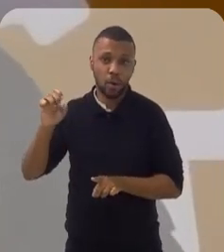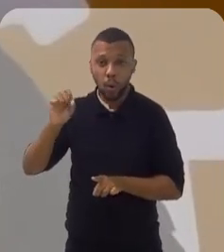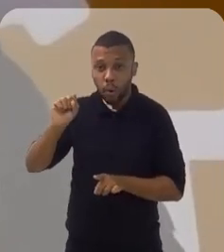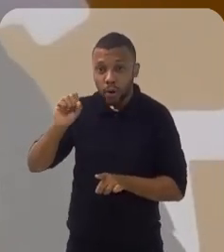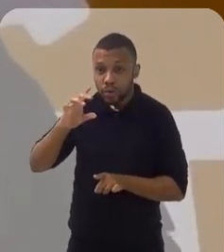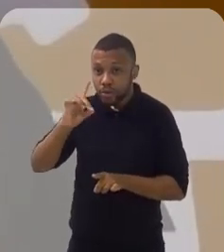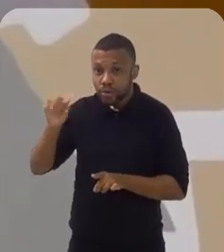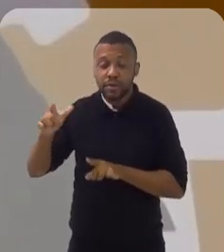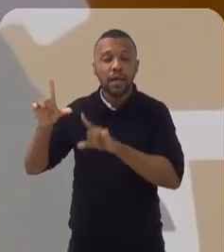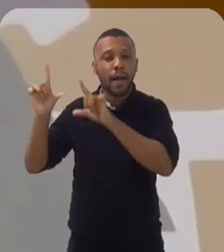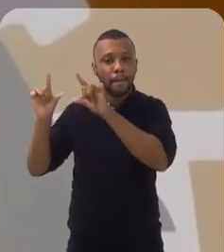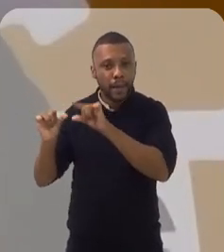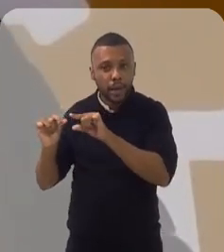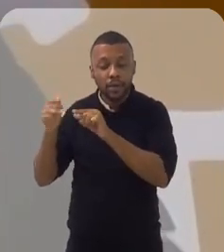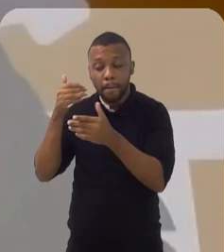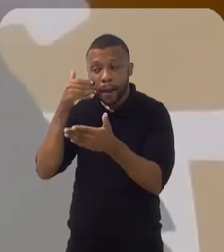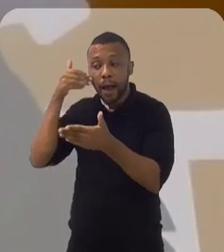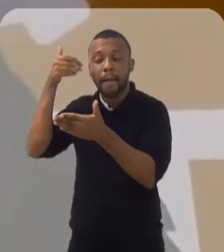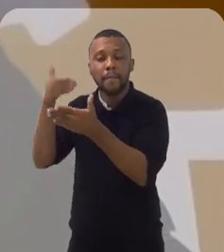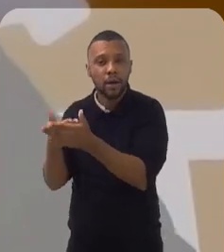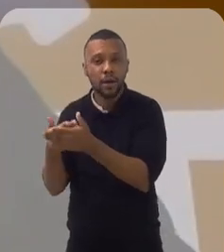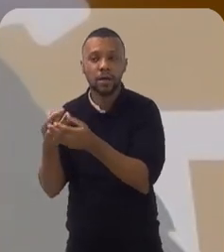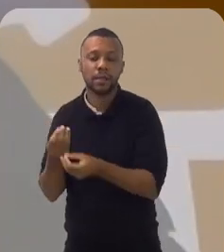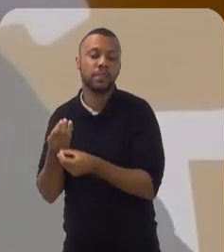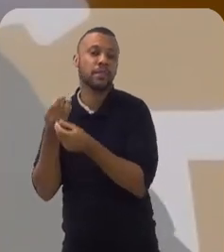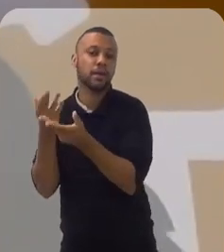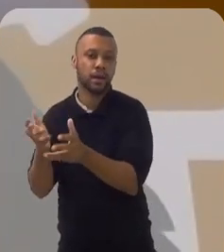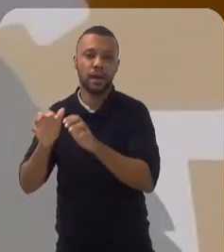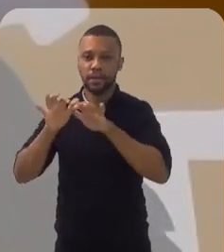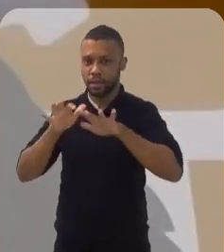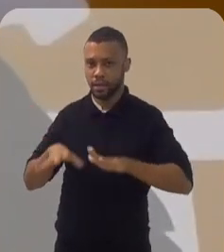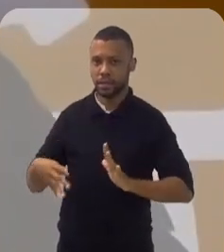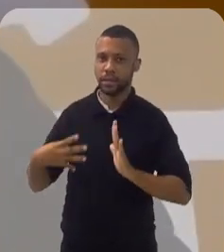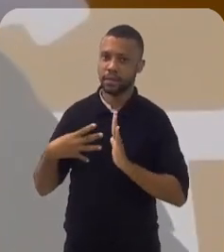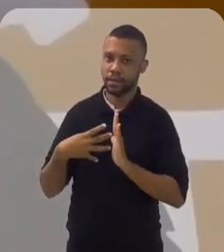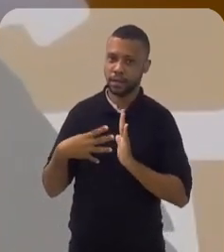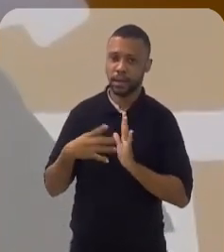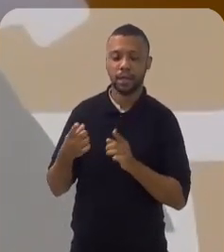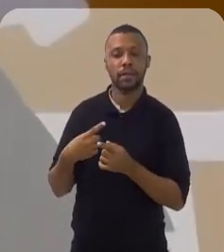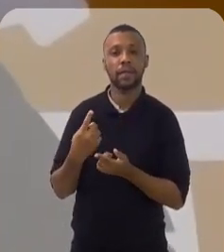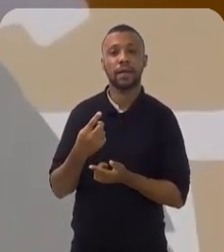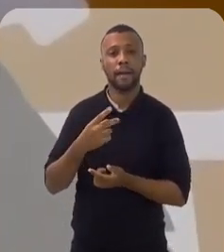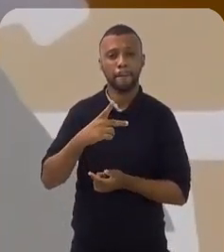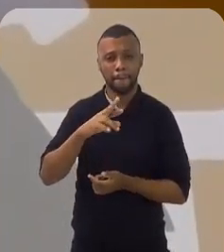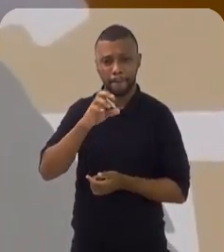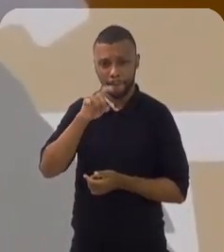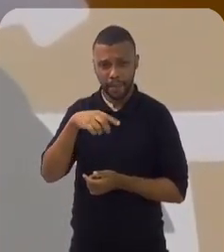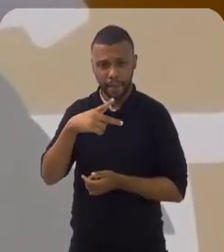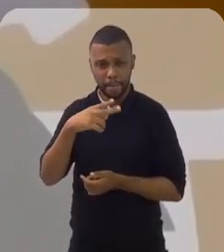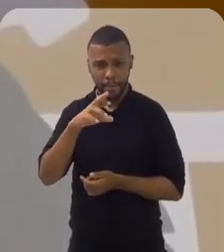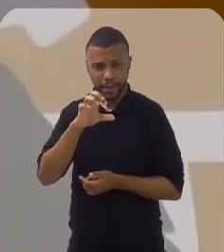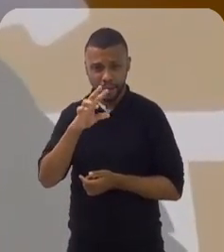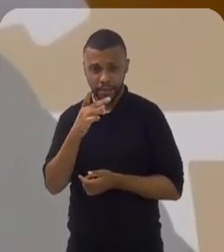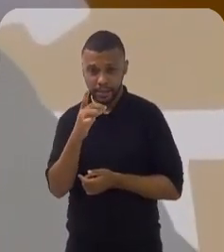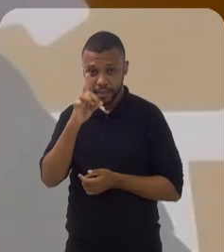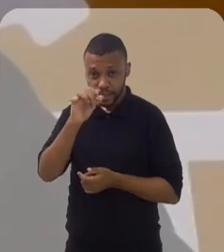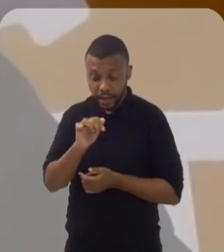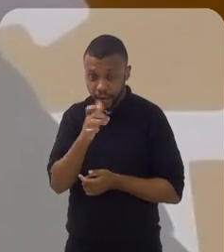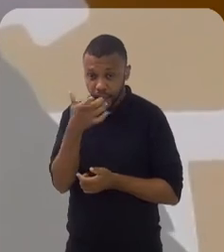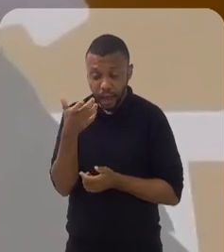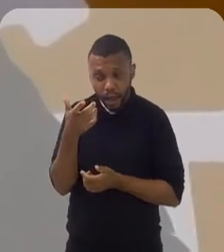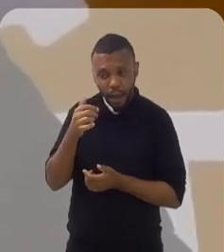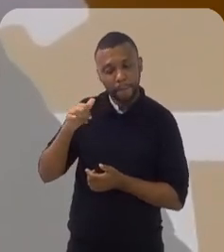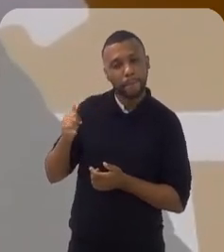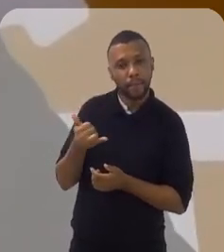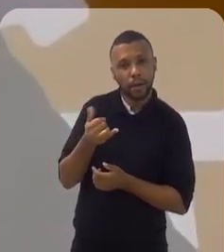oito dias a menos para promover essa entrega da declaração. E a declaração pré-preenchida, quem queria lançar a mão da